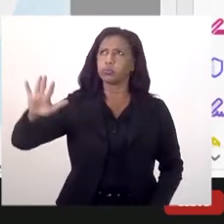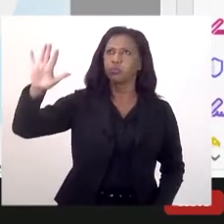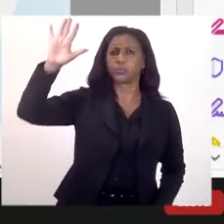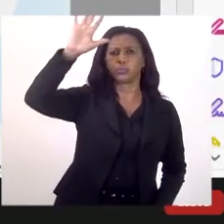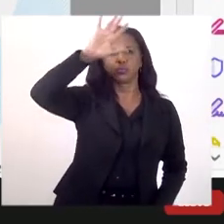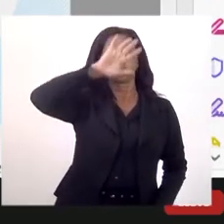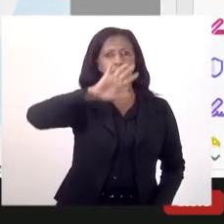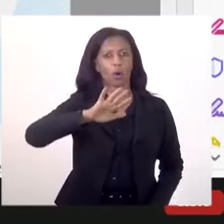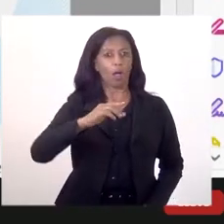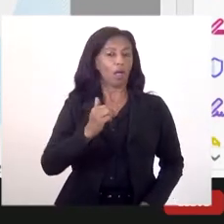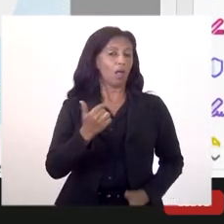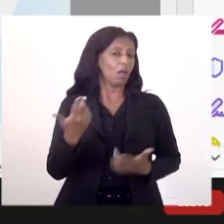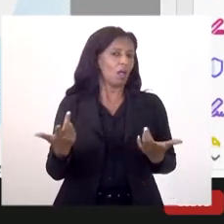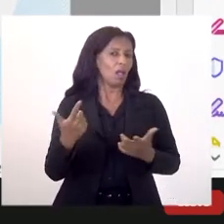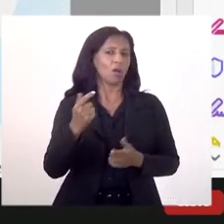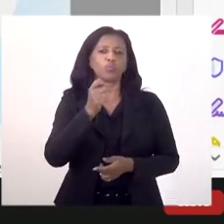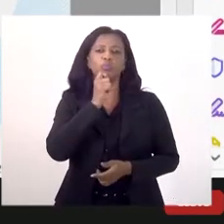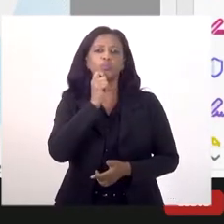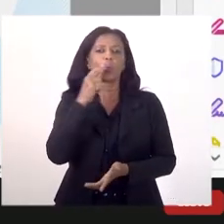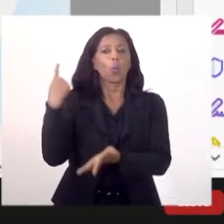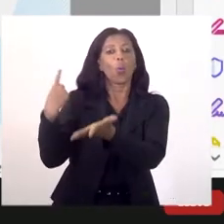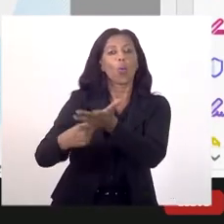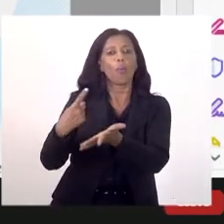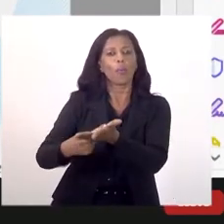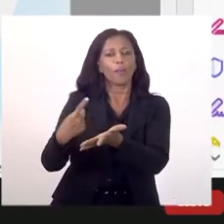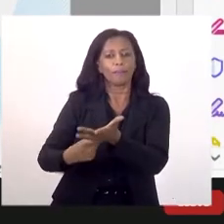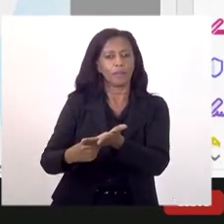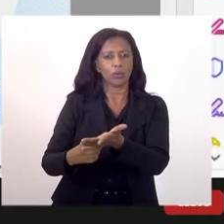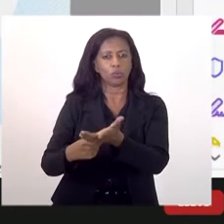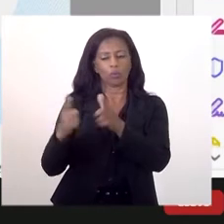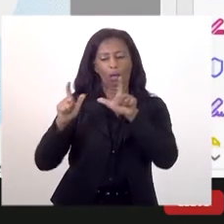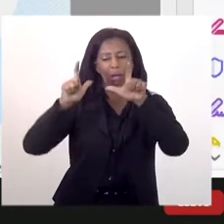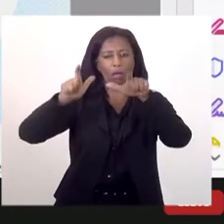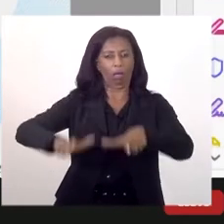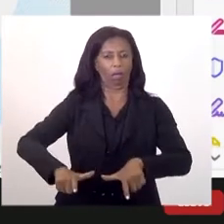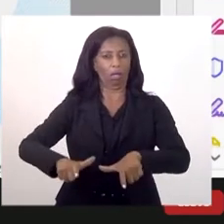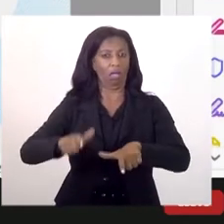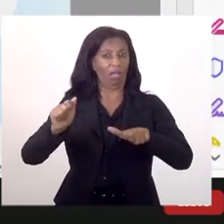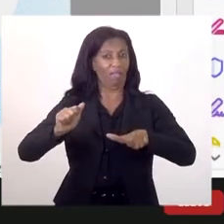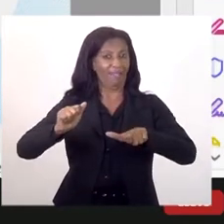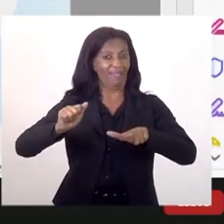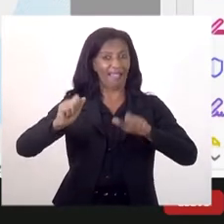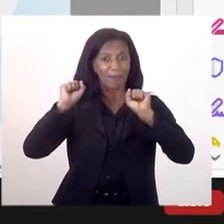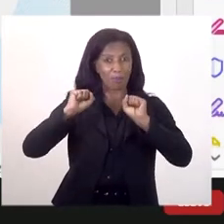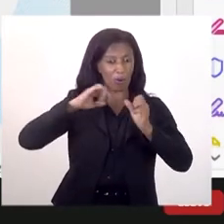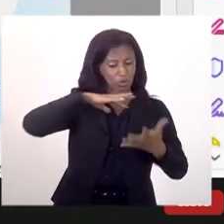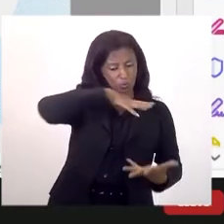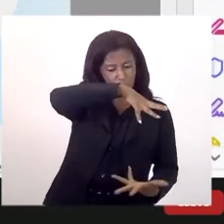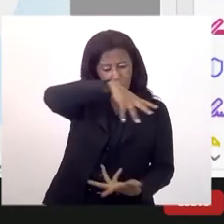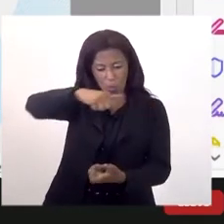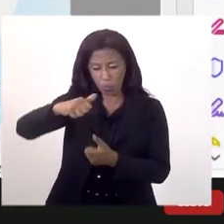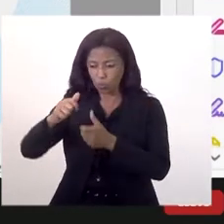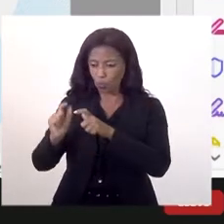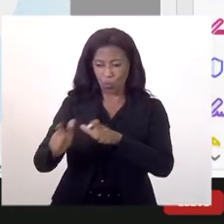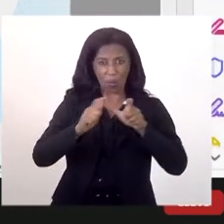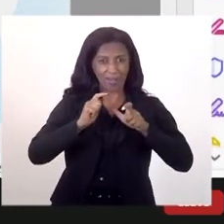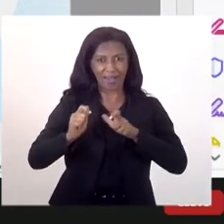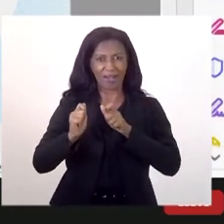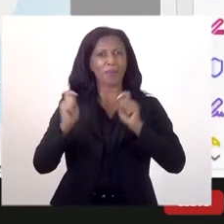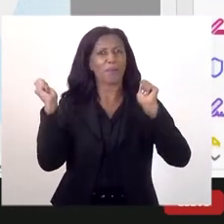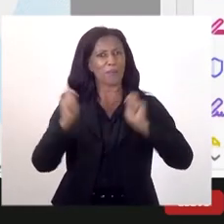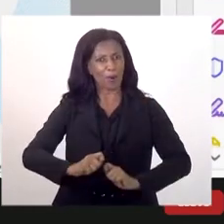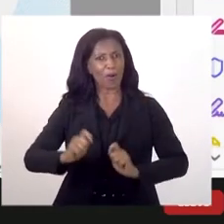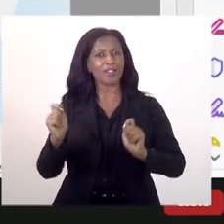têm um compromisso local. Então, o fato de ser multinacional e ser estatal diminui a capacidade da gente